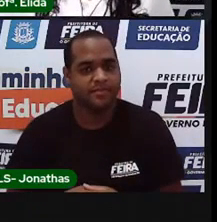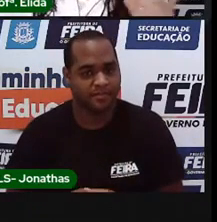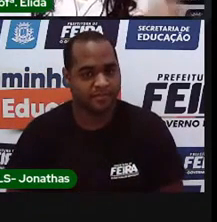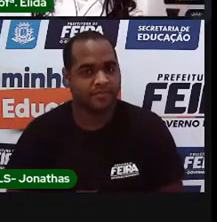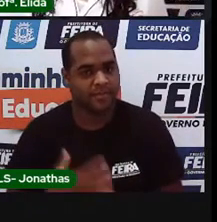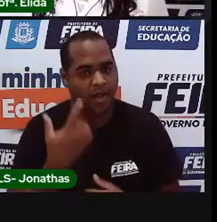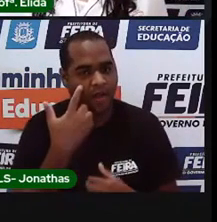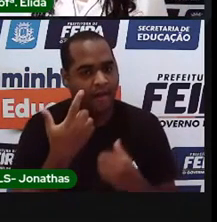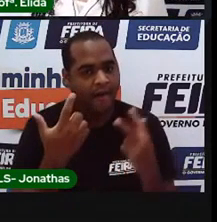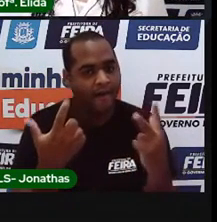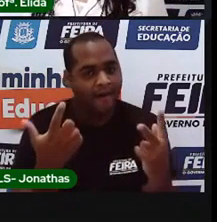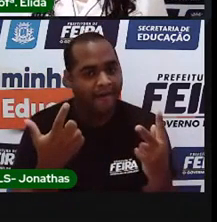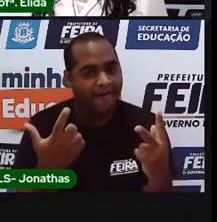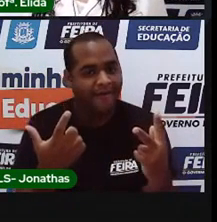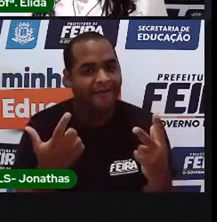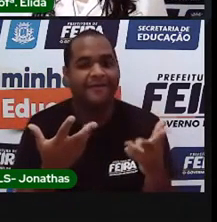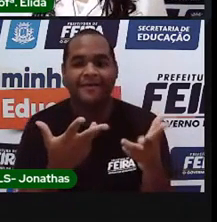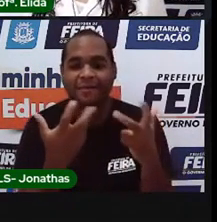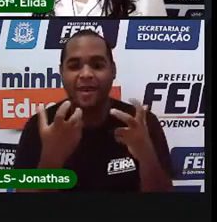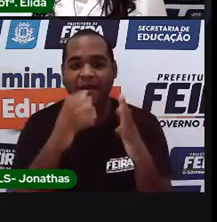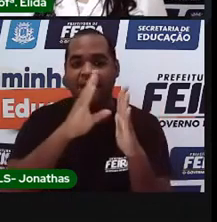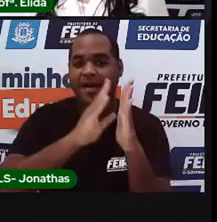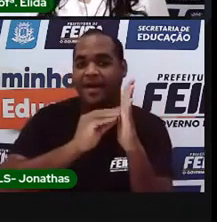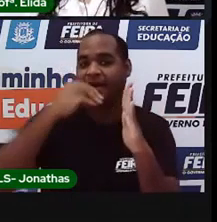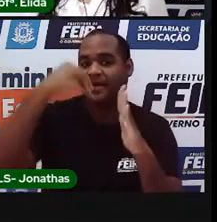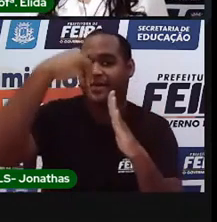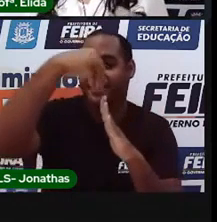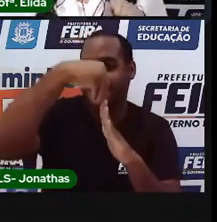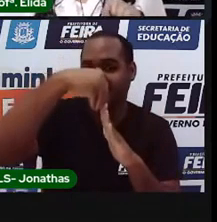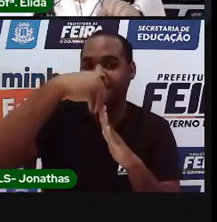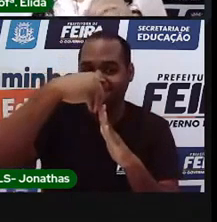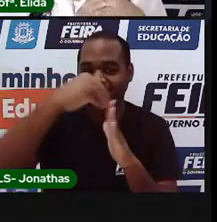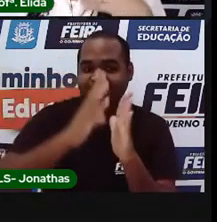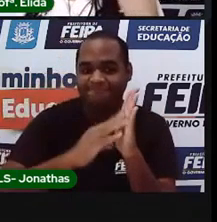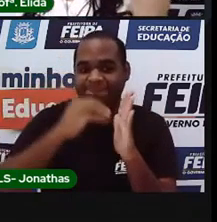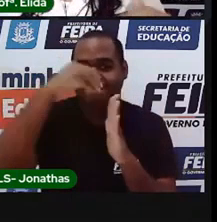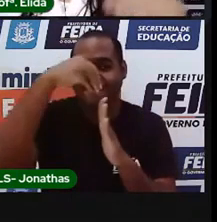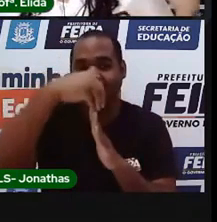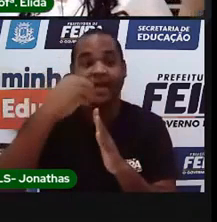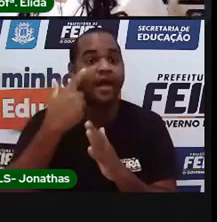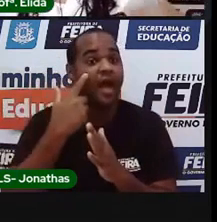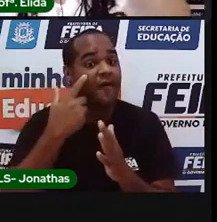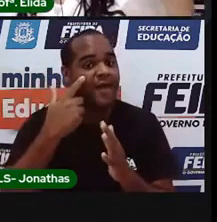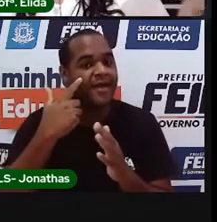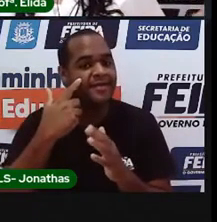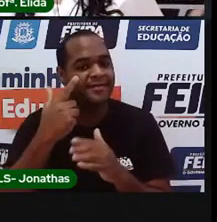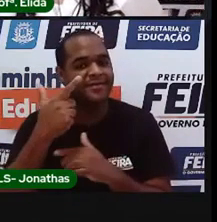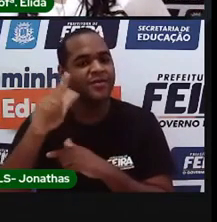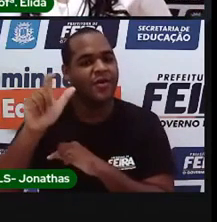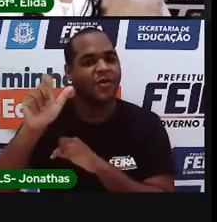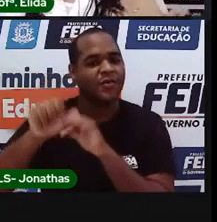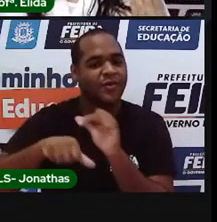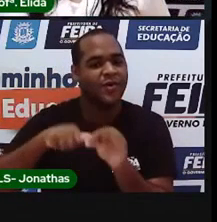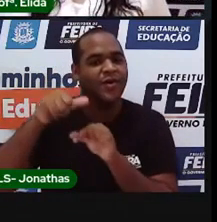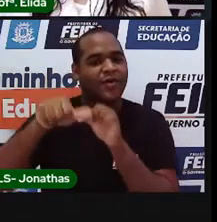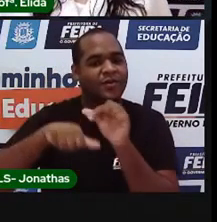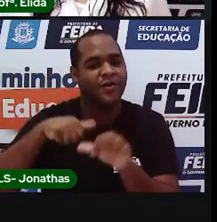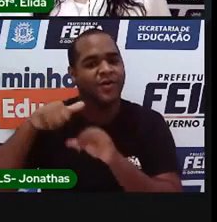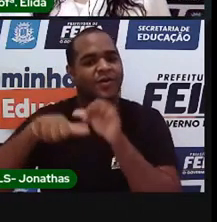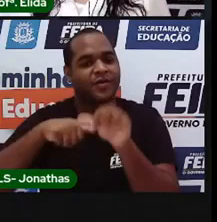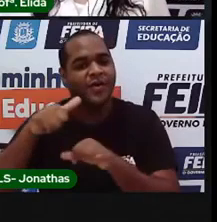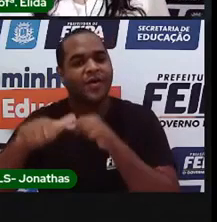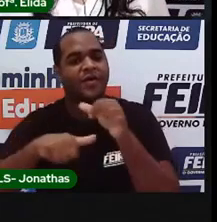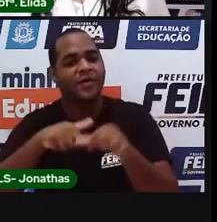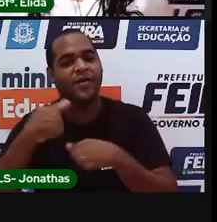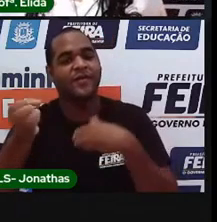Olha, a Pro hoje colocou o calendário porque a gente vai modificando as aulas quando a gente vê que é